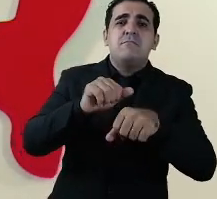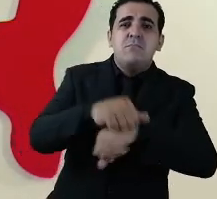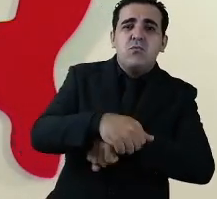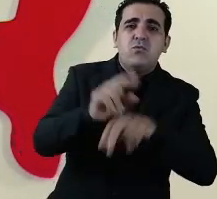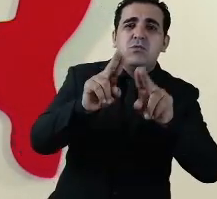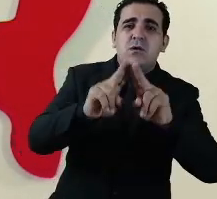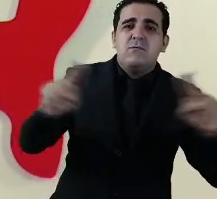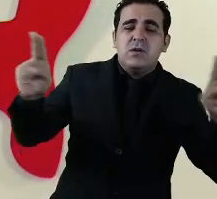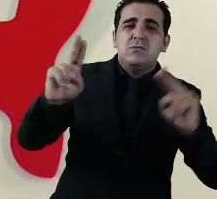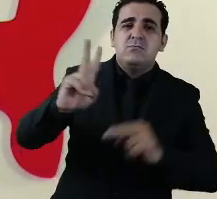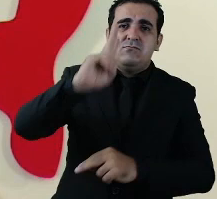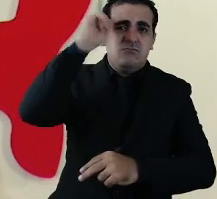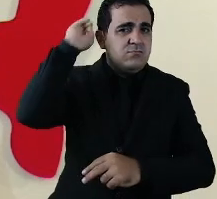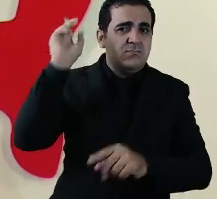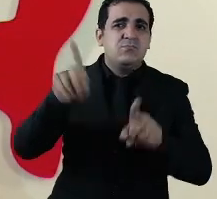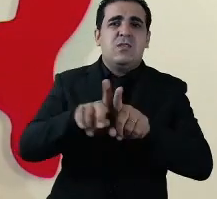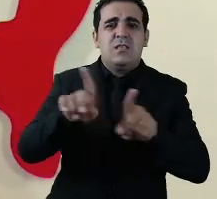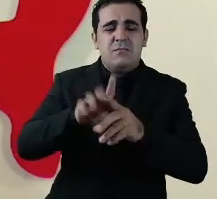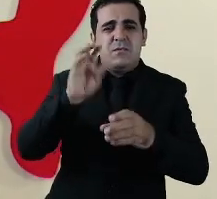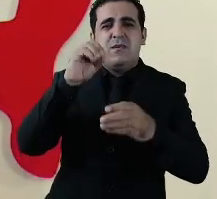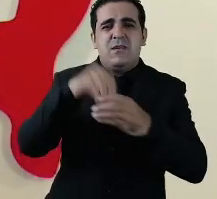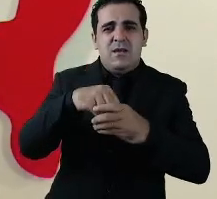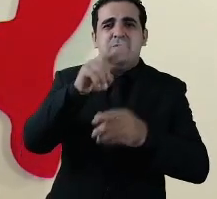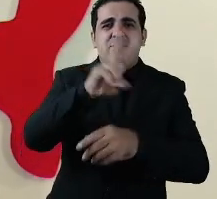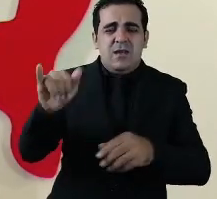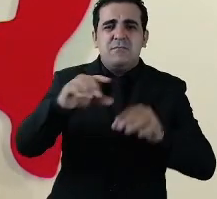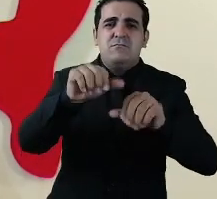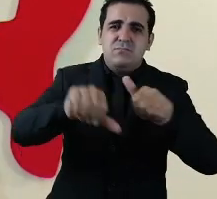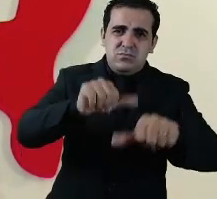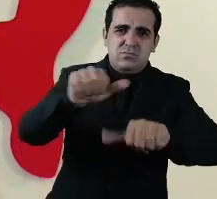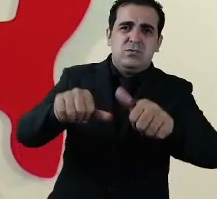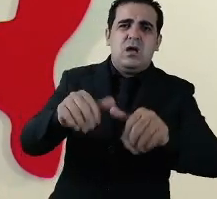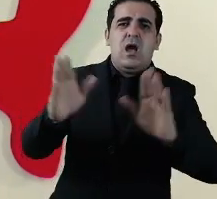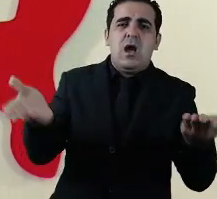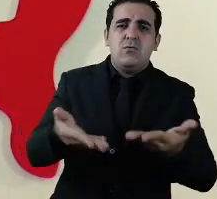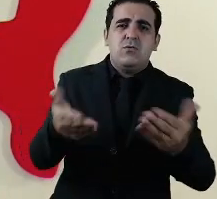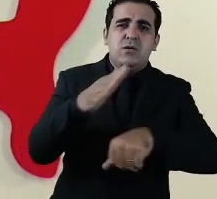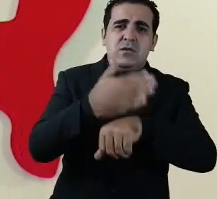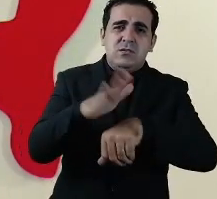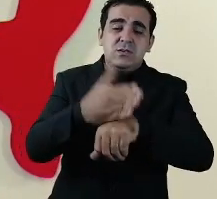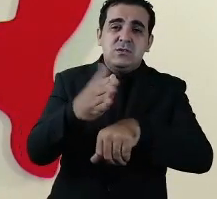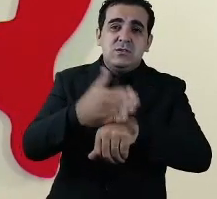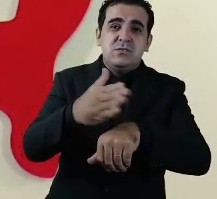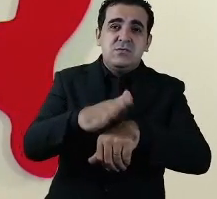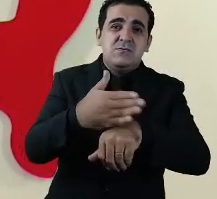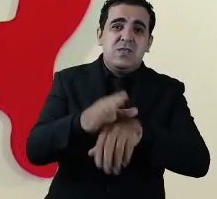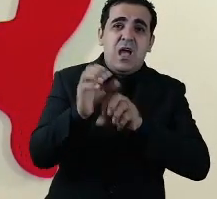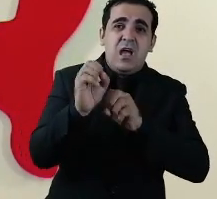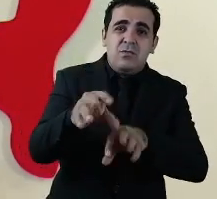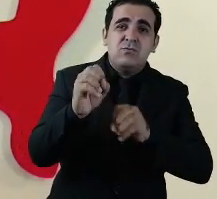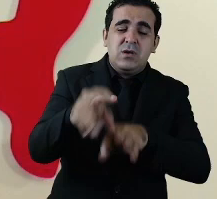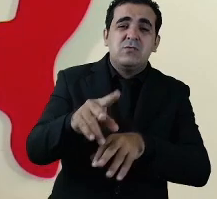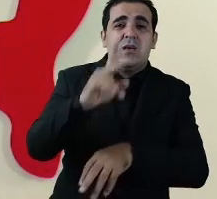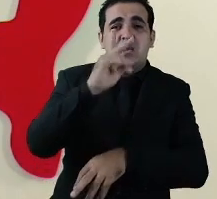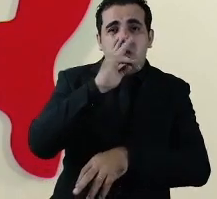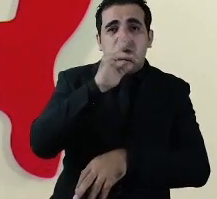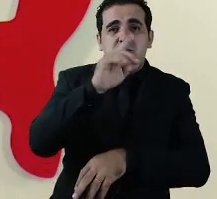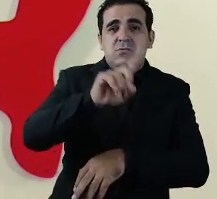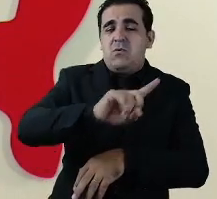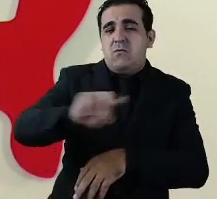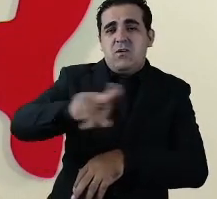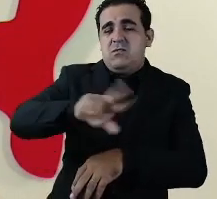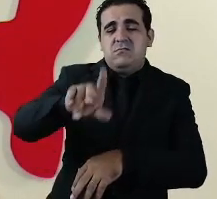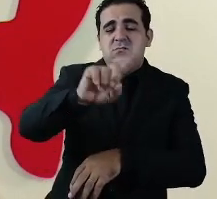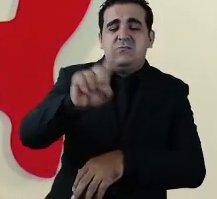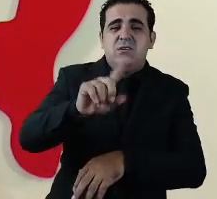muda as datas de ingresso então realmente em relação às atividades educacionais posso afirmar que já não será